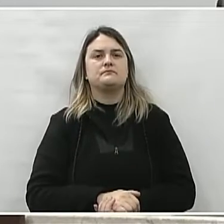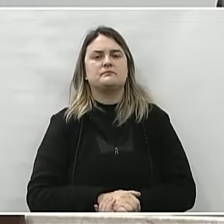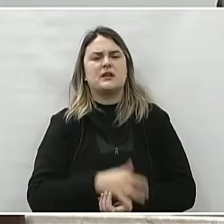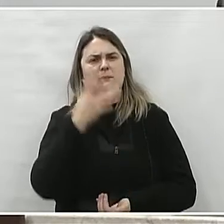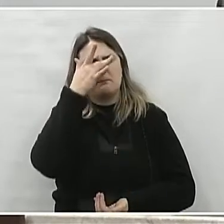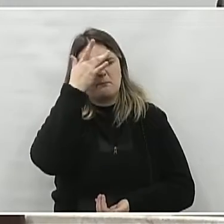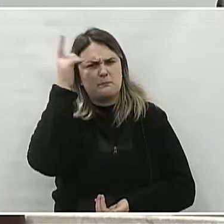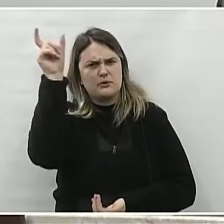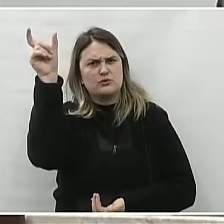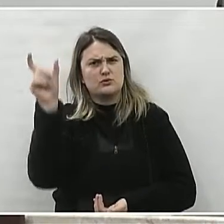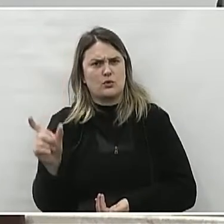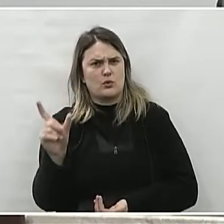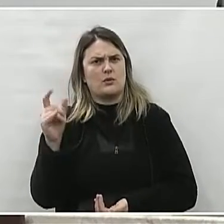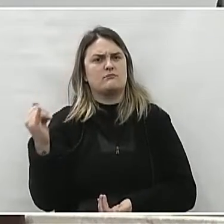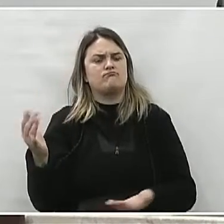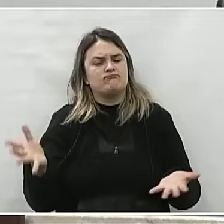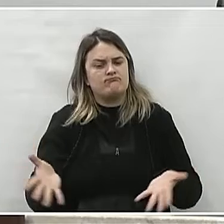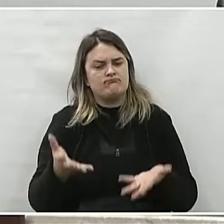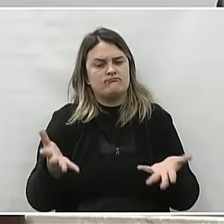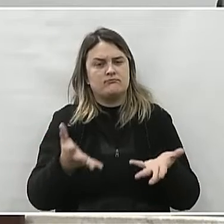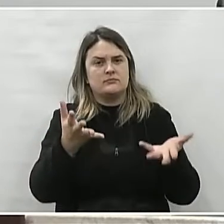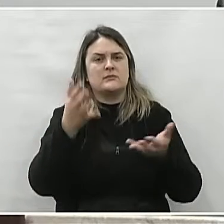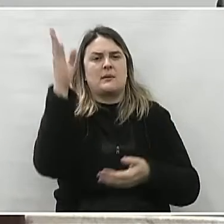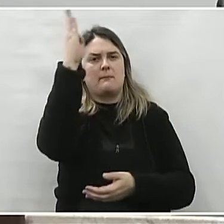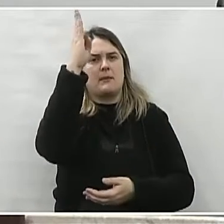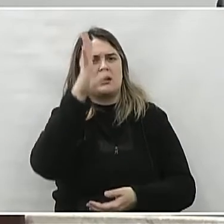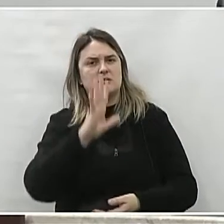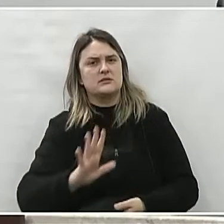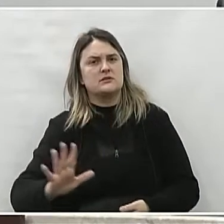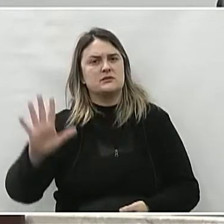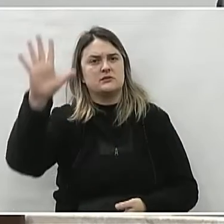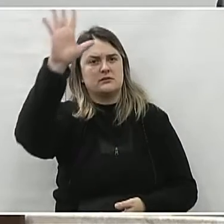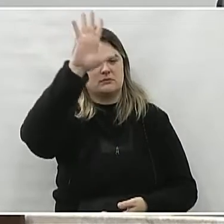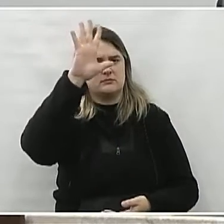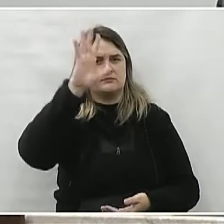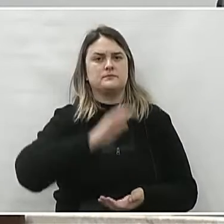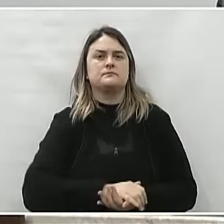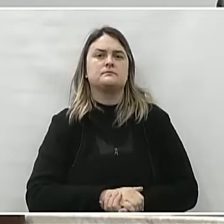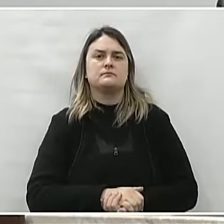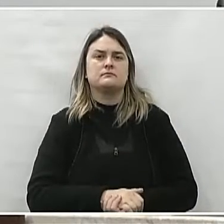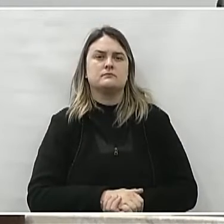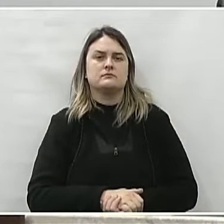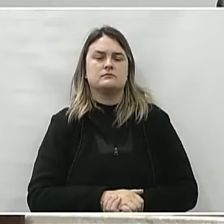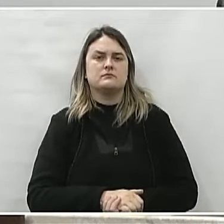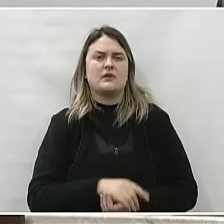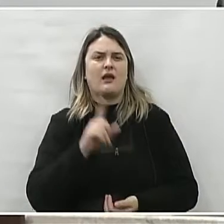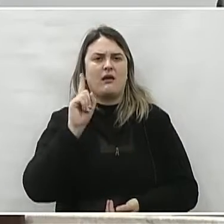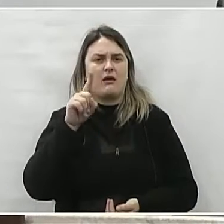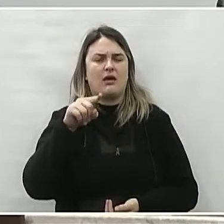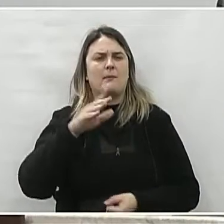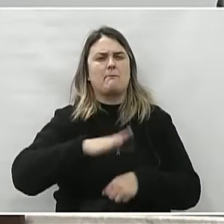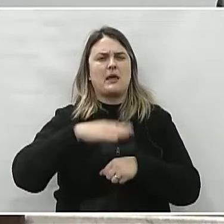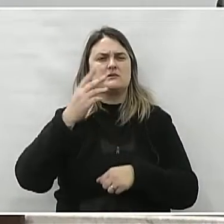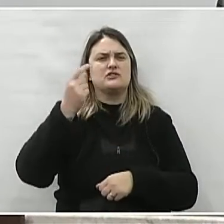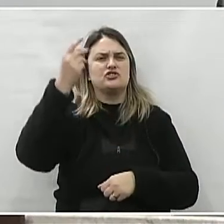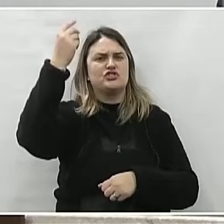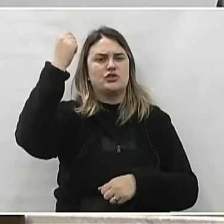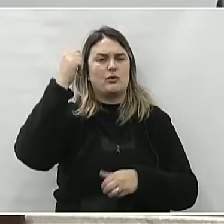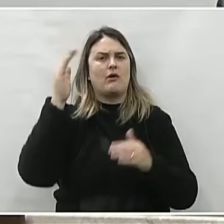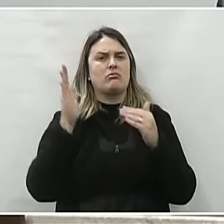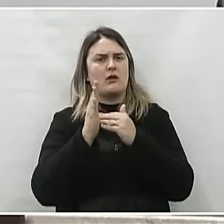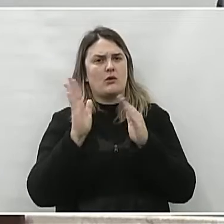essa que contribuiu muito para o nosso Brasil. Hoje é o mais antigo na